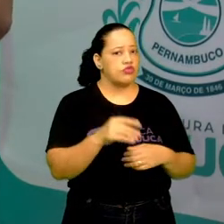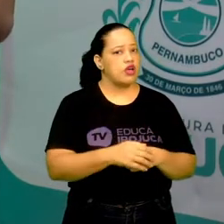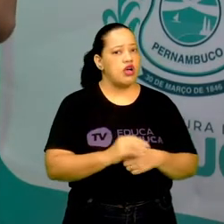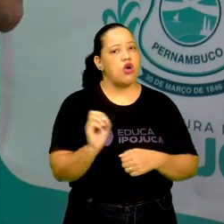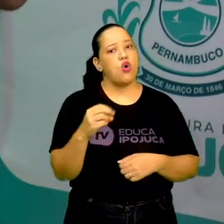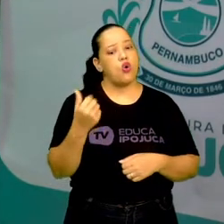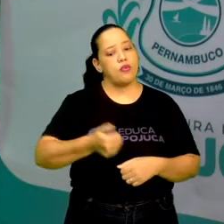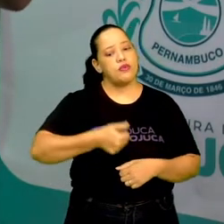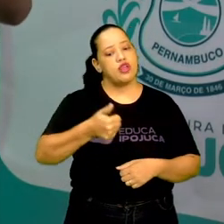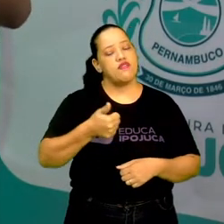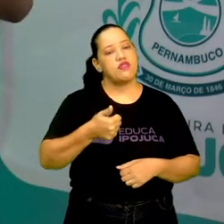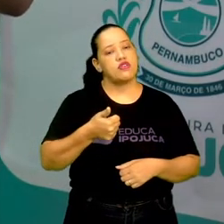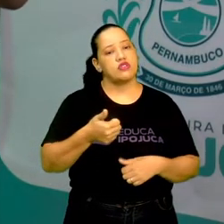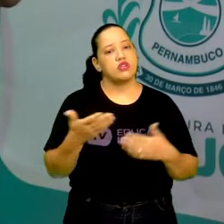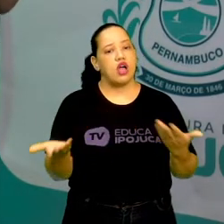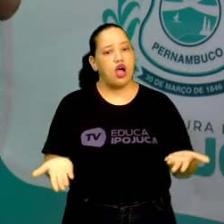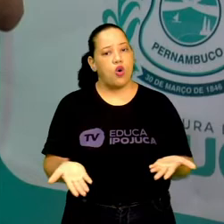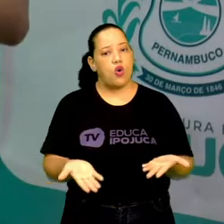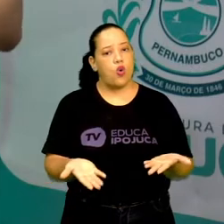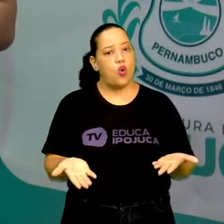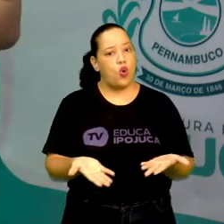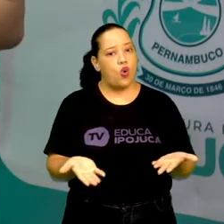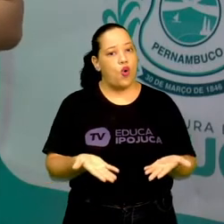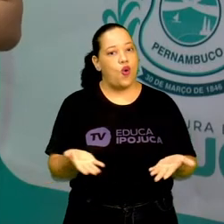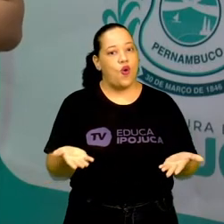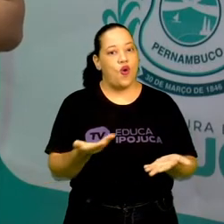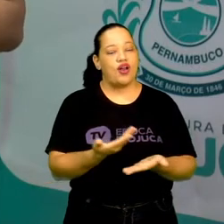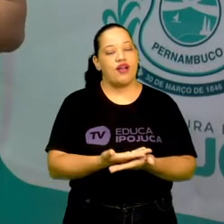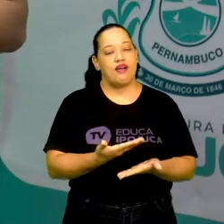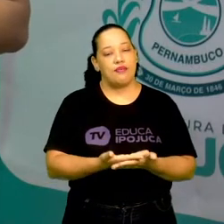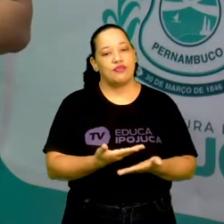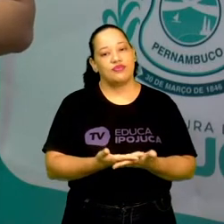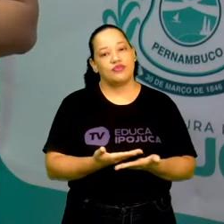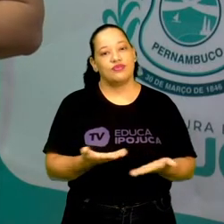Ou é a primeira vez que conhece aqui na nossa aula?